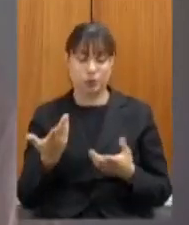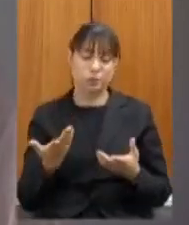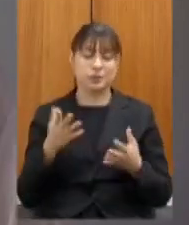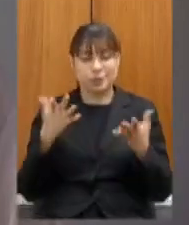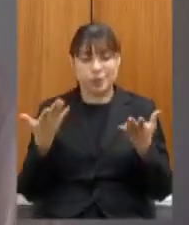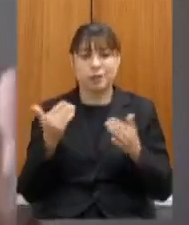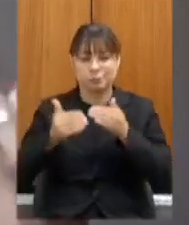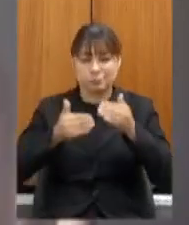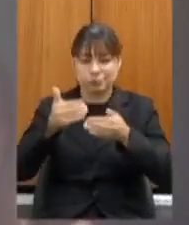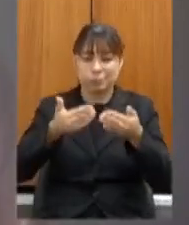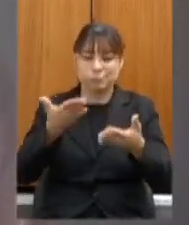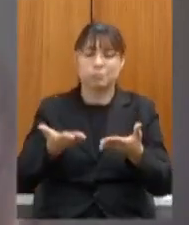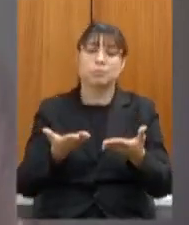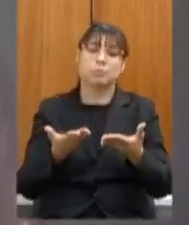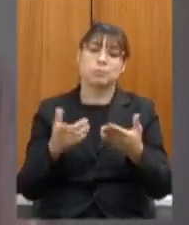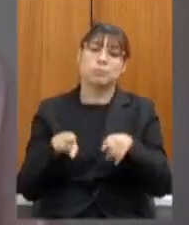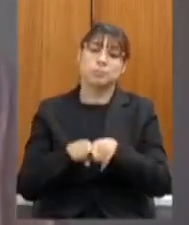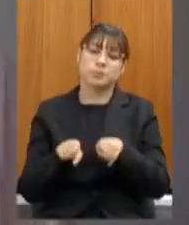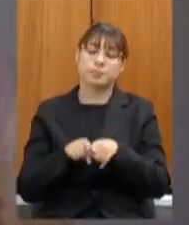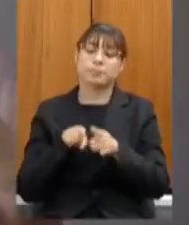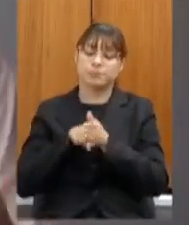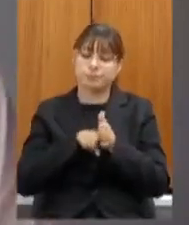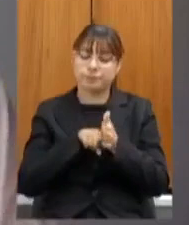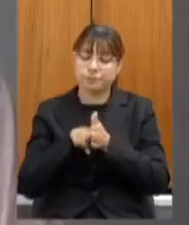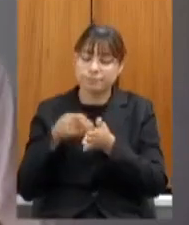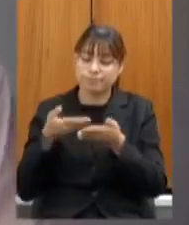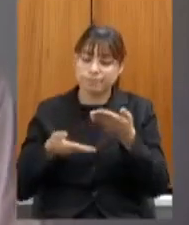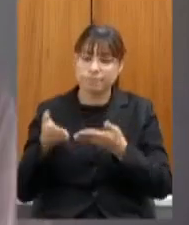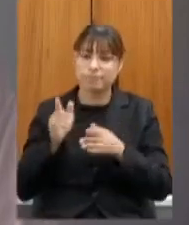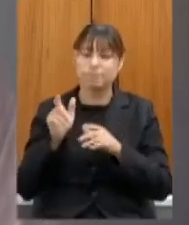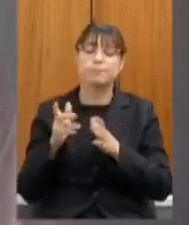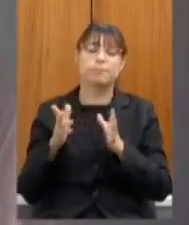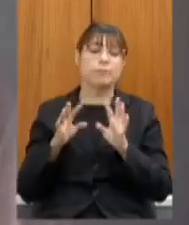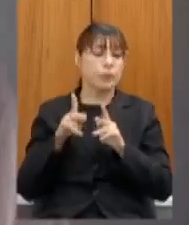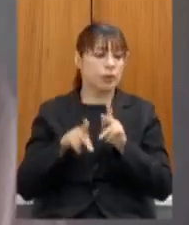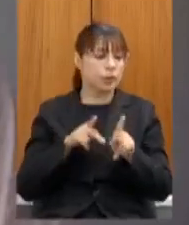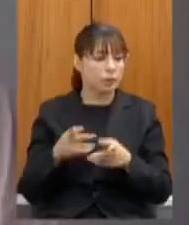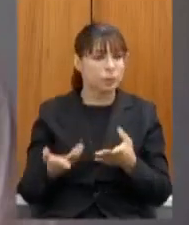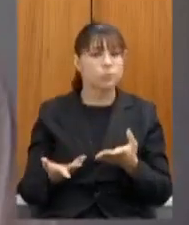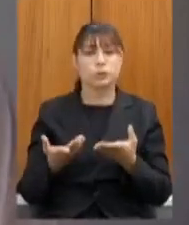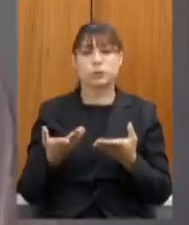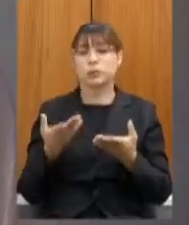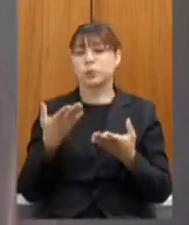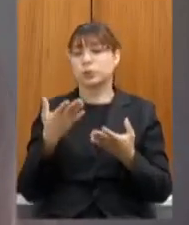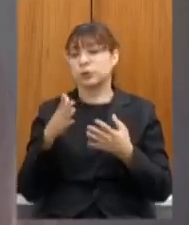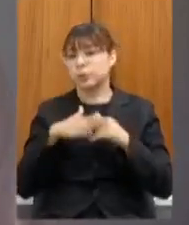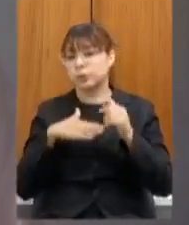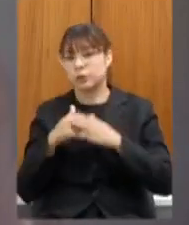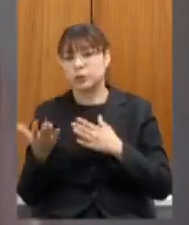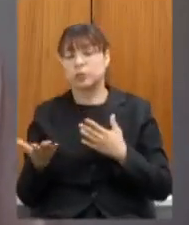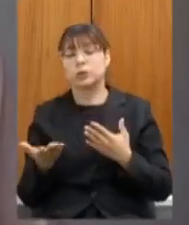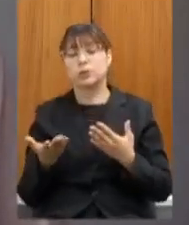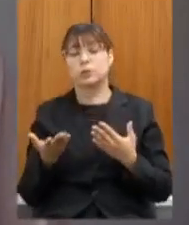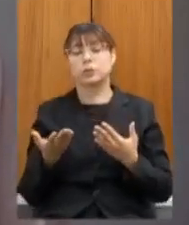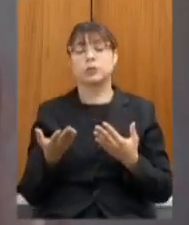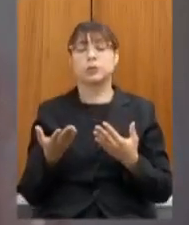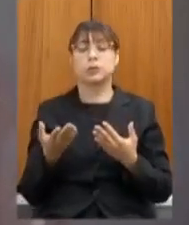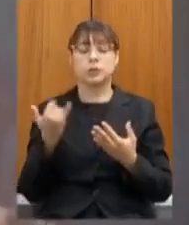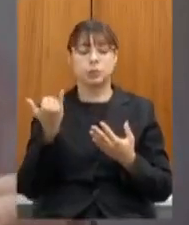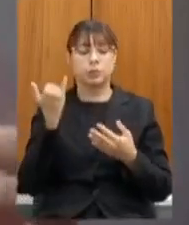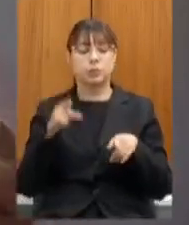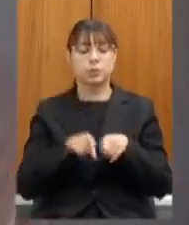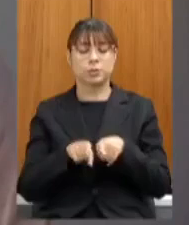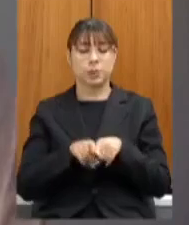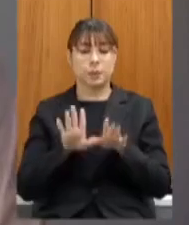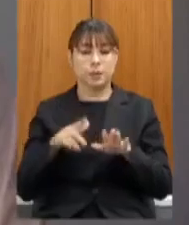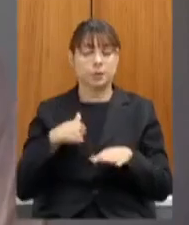contar na consulta pública também com contribuições mais objetivas se o senhor tiver oportunidade eu vou pedir que a minha equipe procure o senhor para